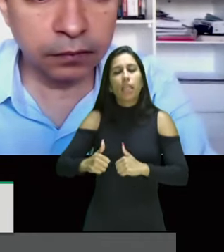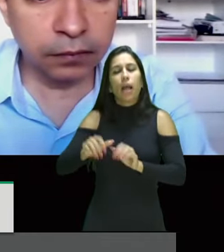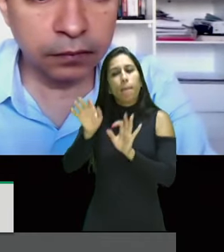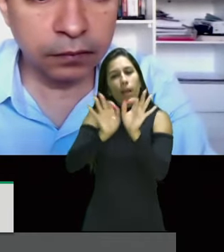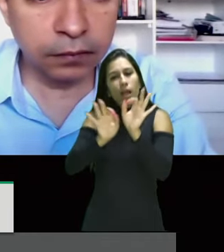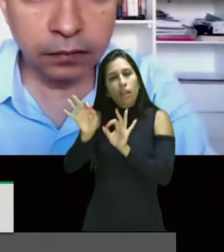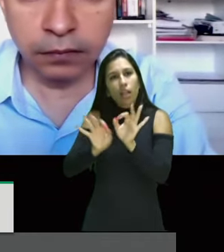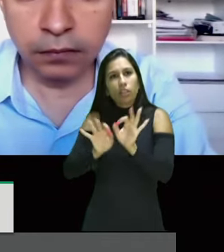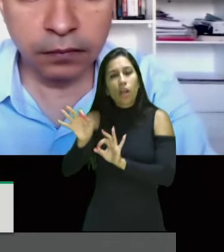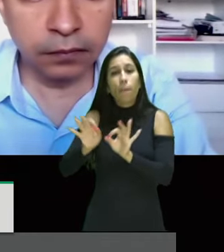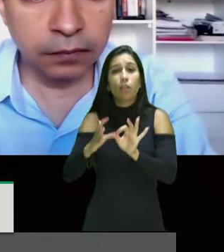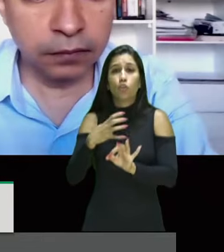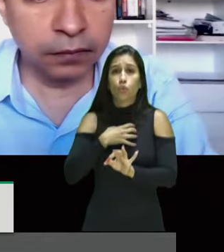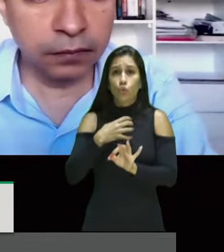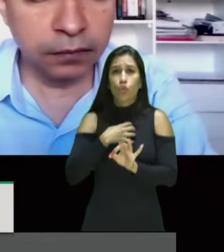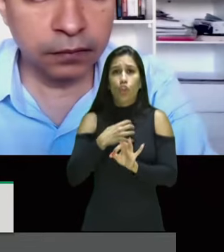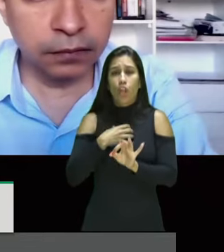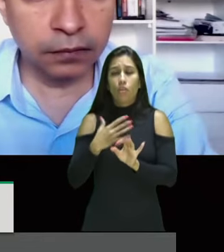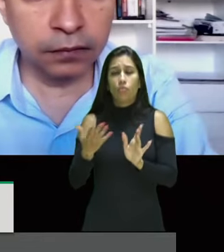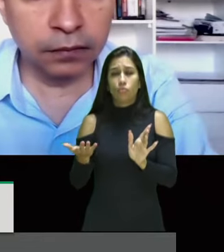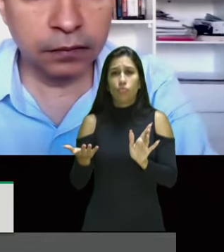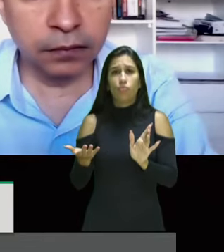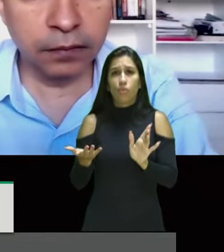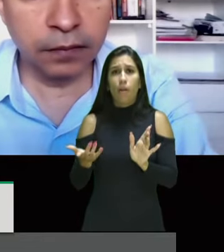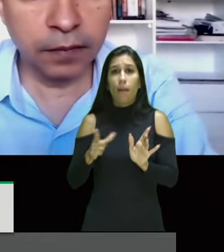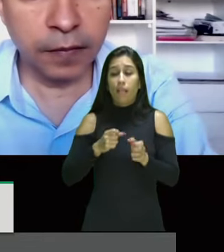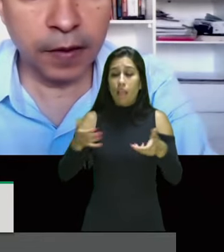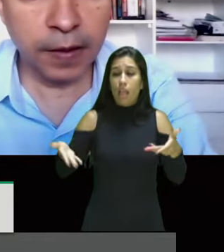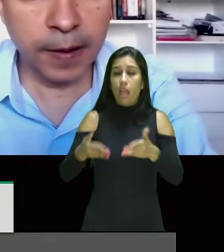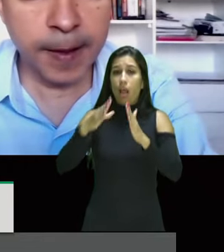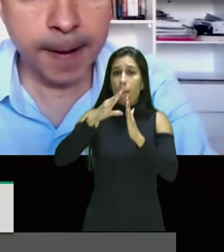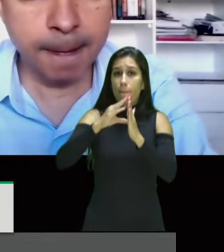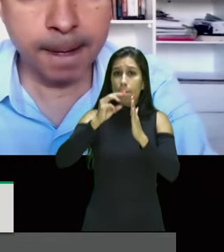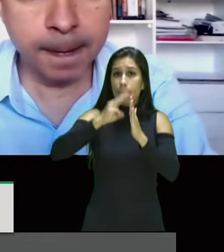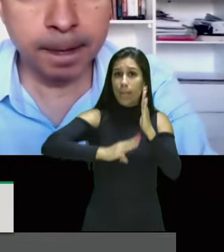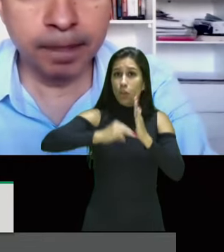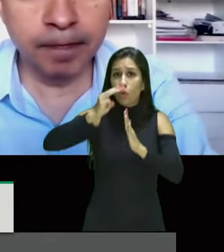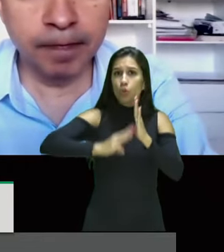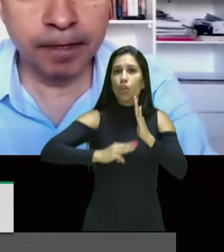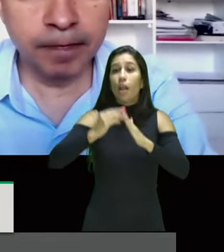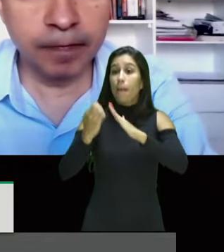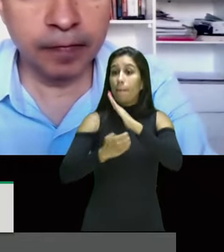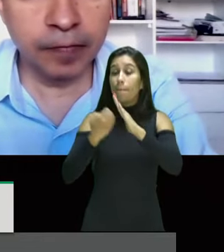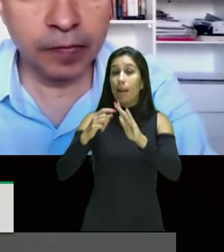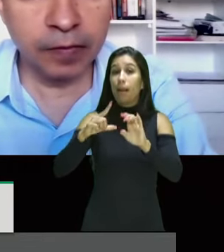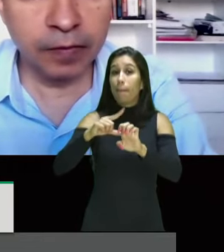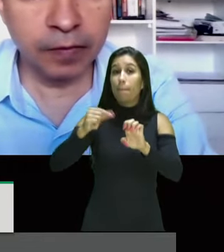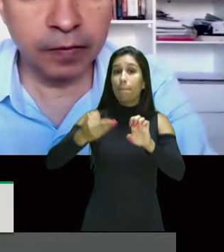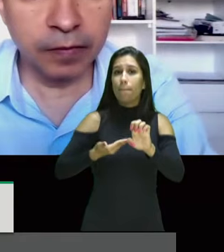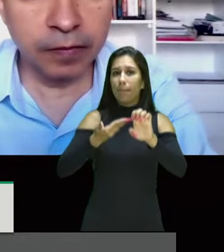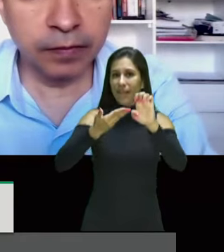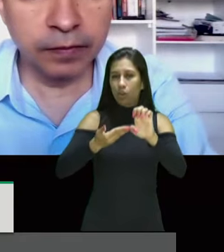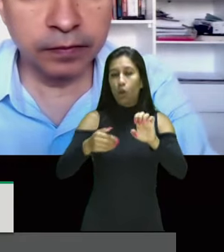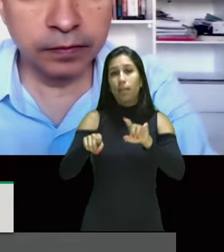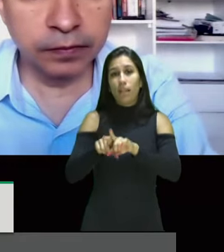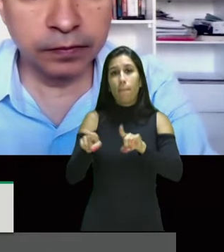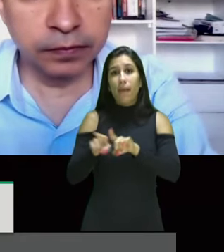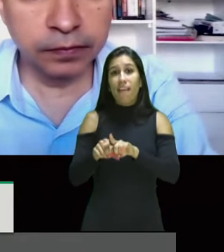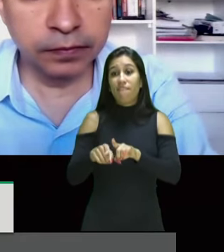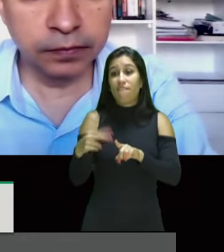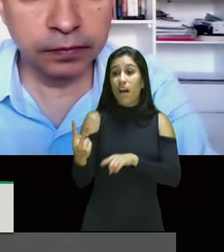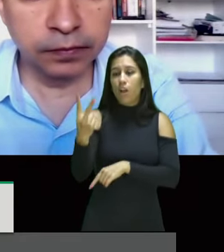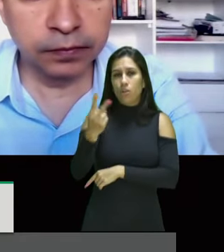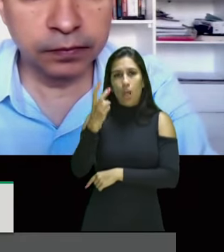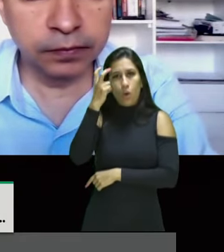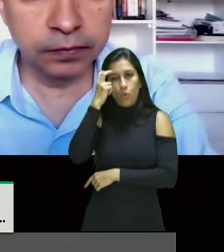um formato piloto, para metodologia de promoção do empreendedorismo e geração de renda e da valorização da cultura afro-brasileira